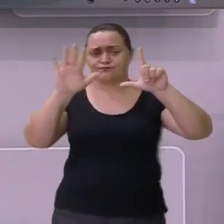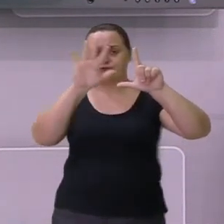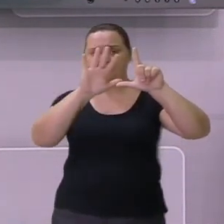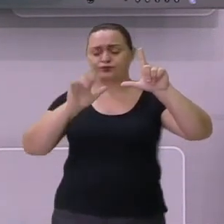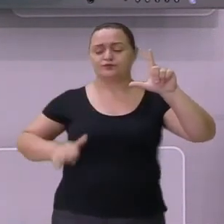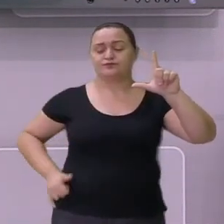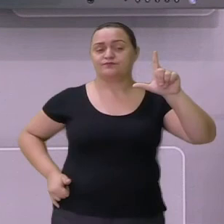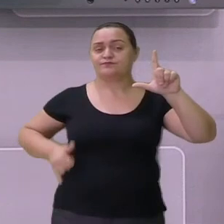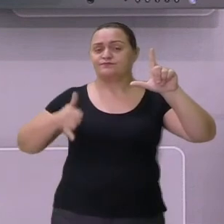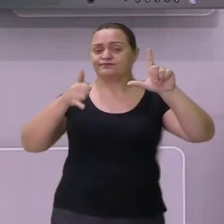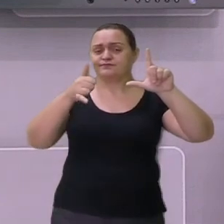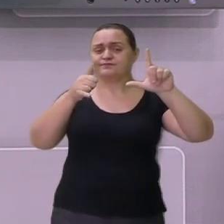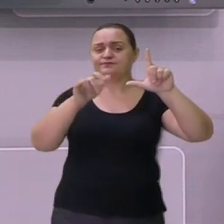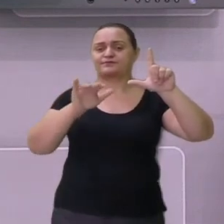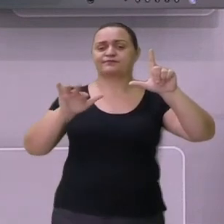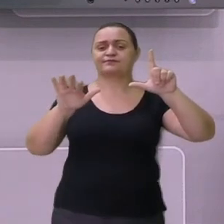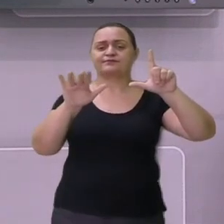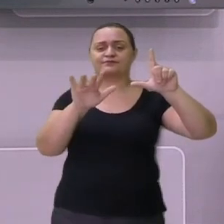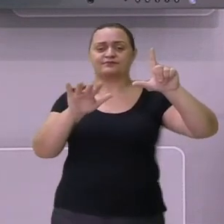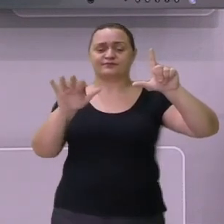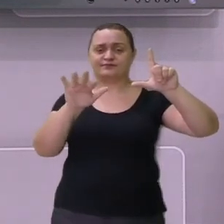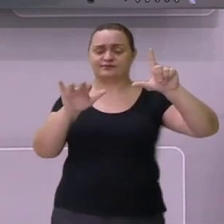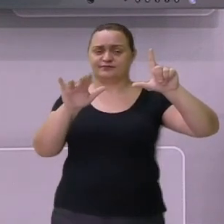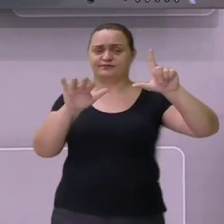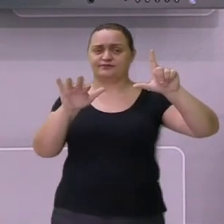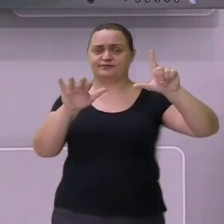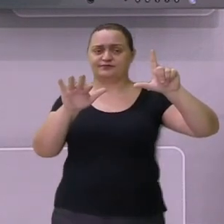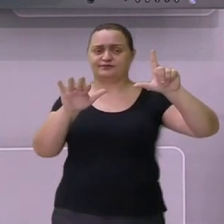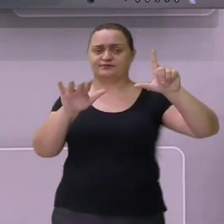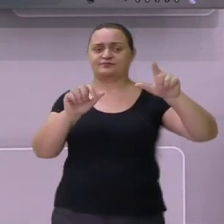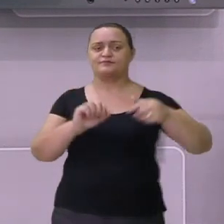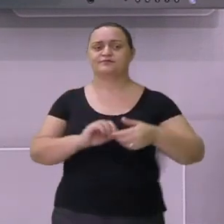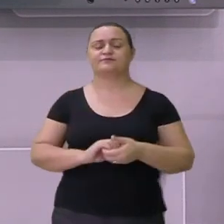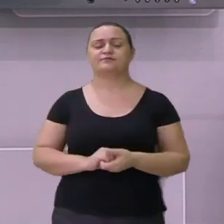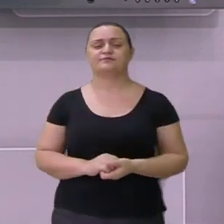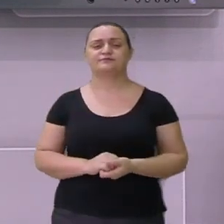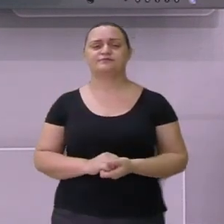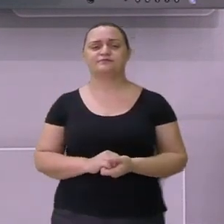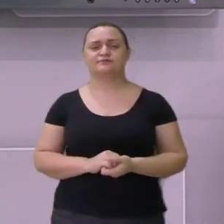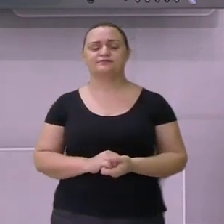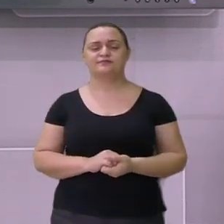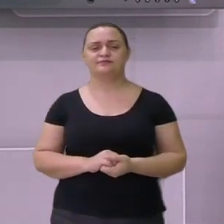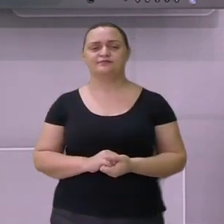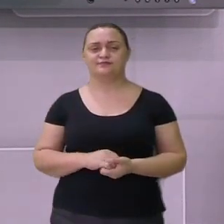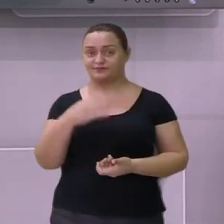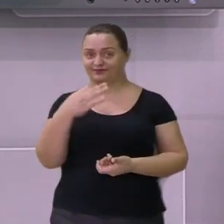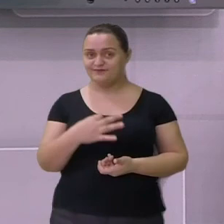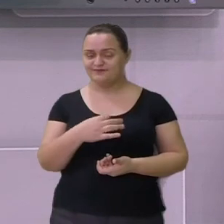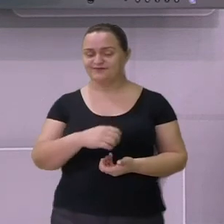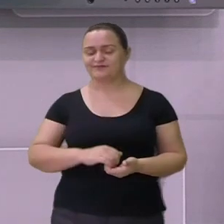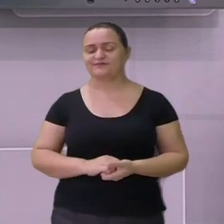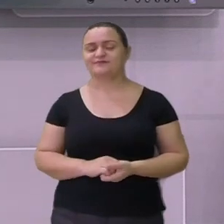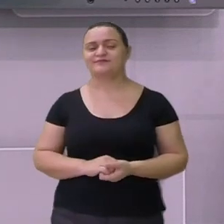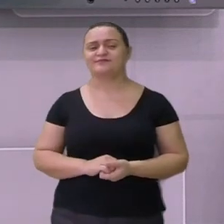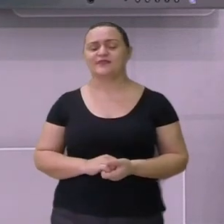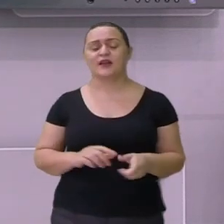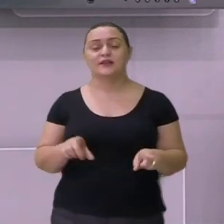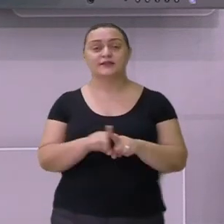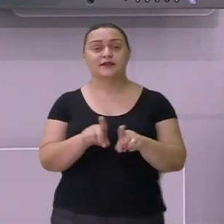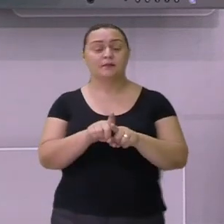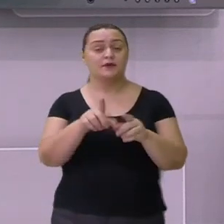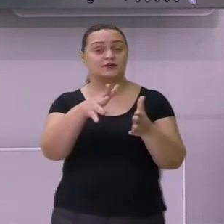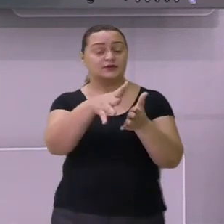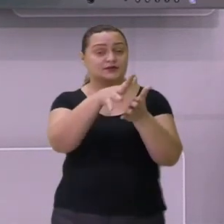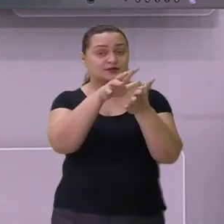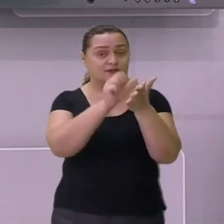aponte a câmera do seu celular na imagem que aparece aqui no cantinho. Inscreva em nosso